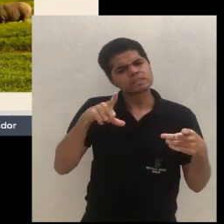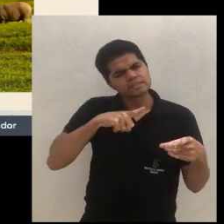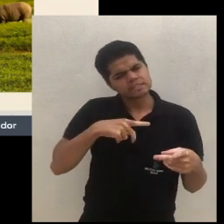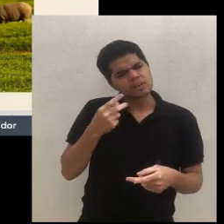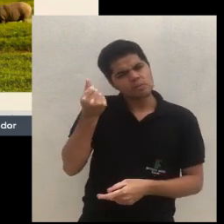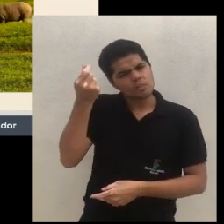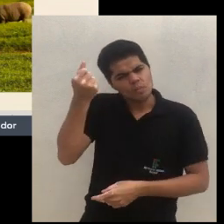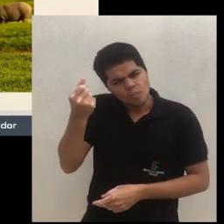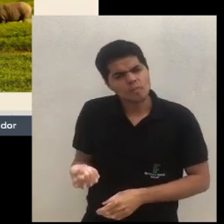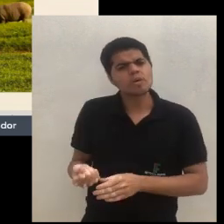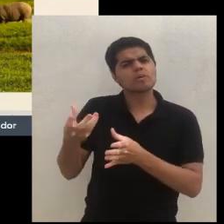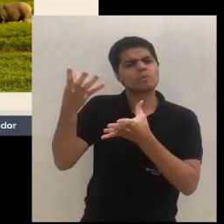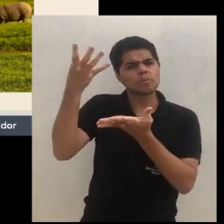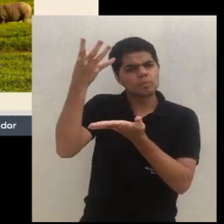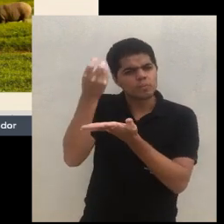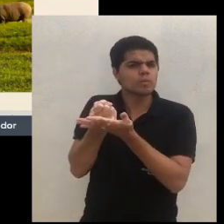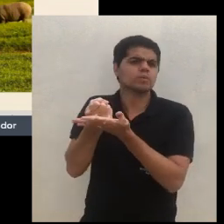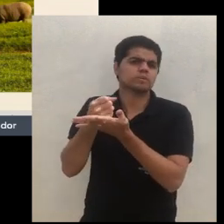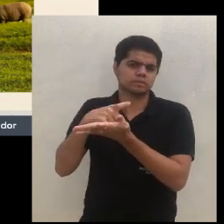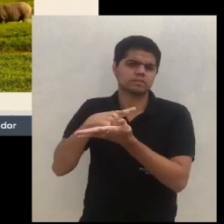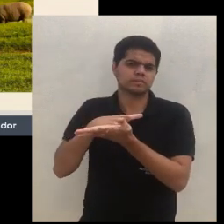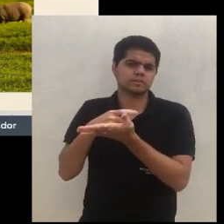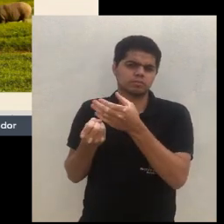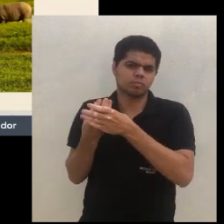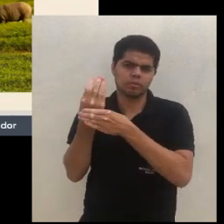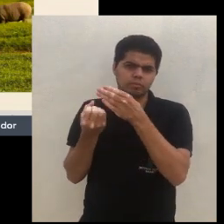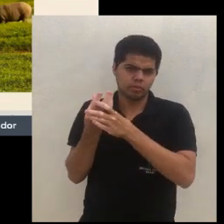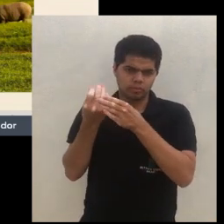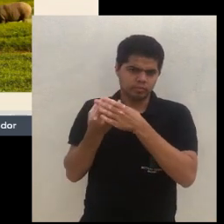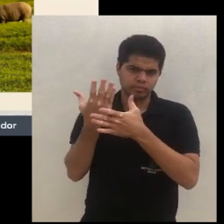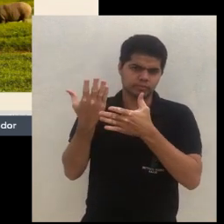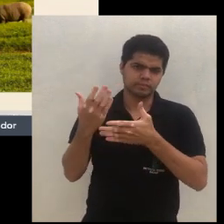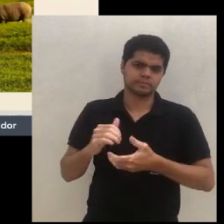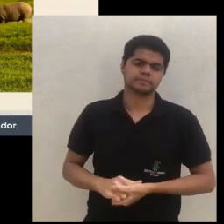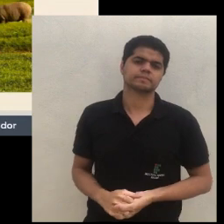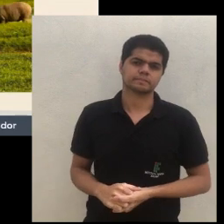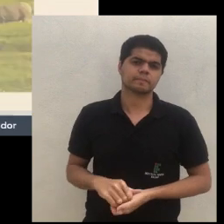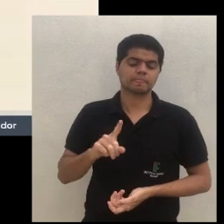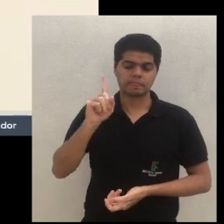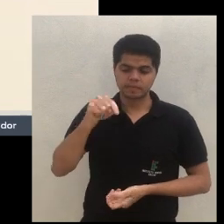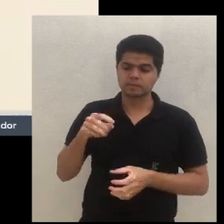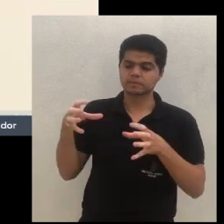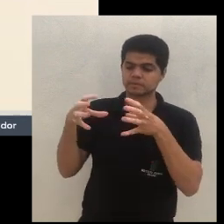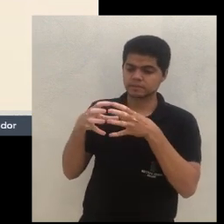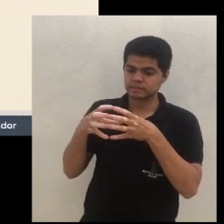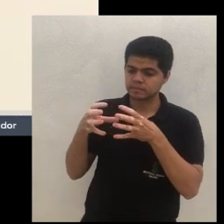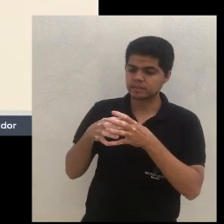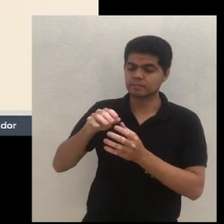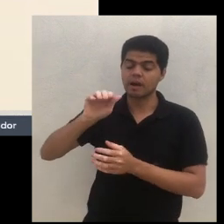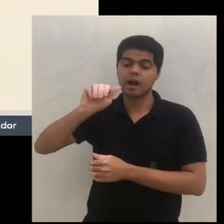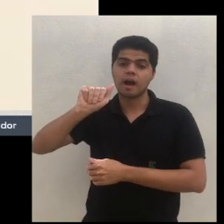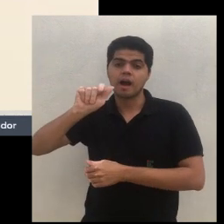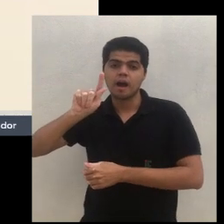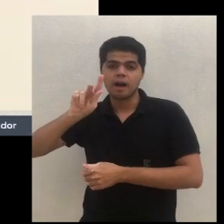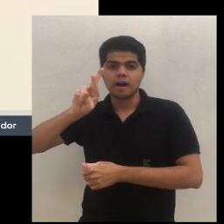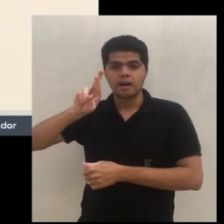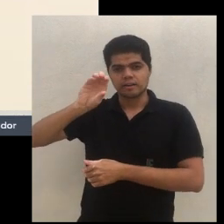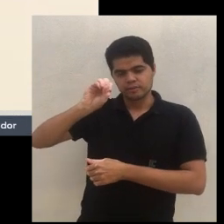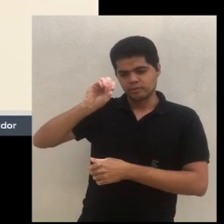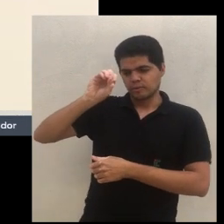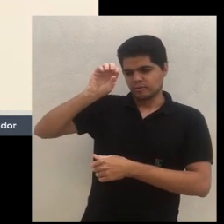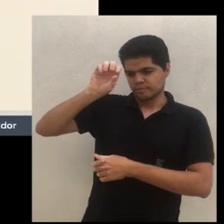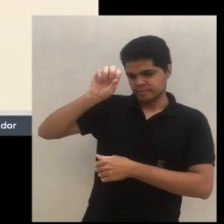têm um valor agregado pela condição que ele é produzido. Então, esse é o sistema silvopastoril. Aí, você tem o agro